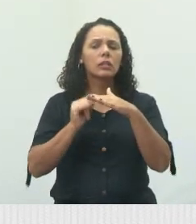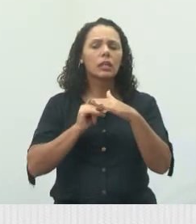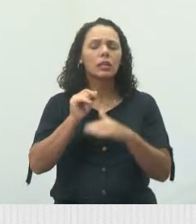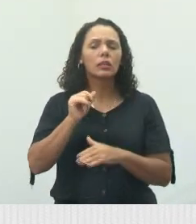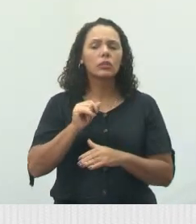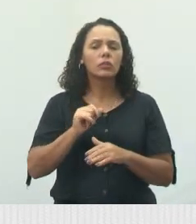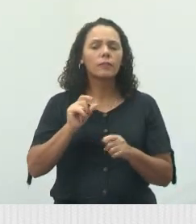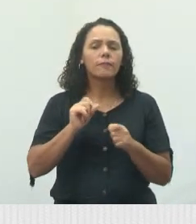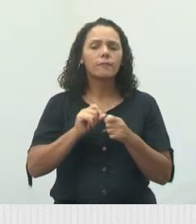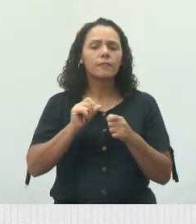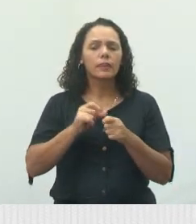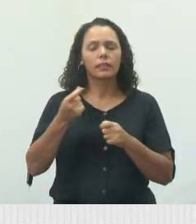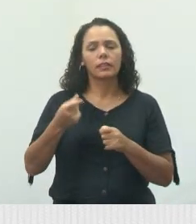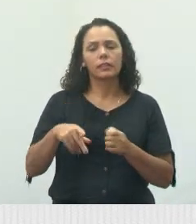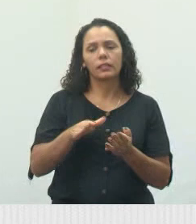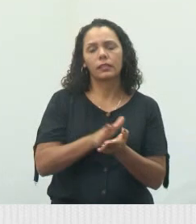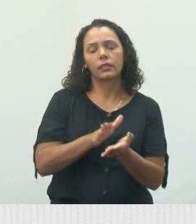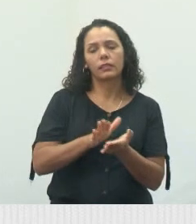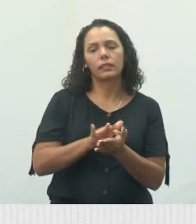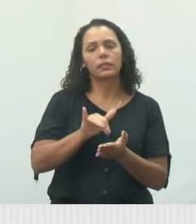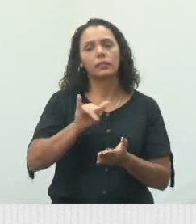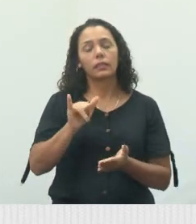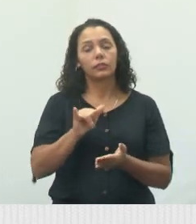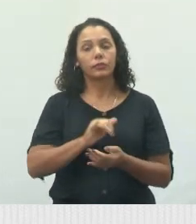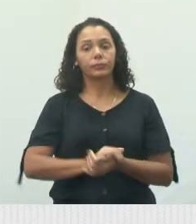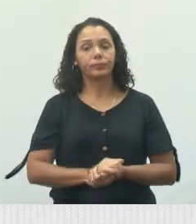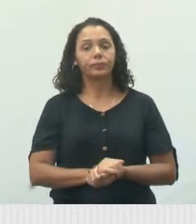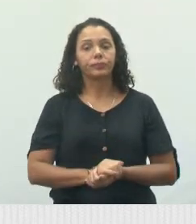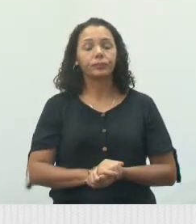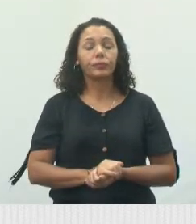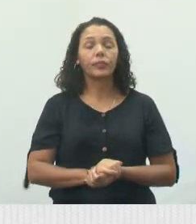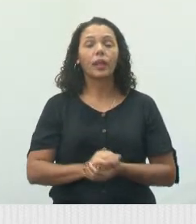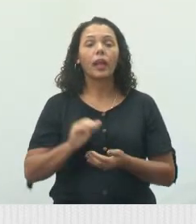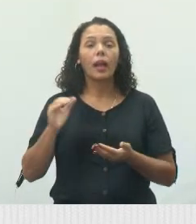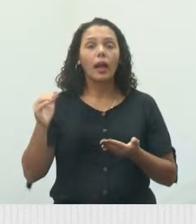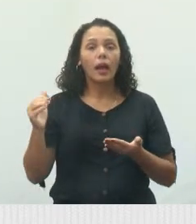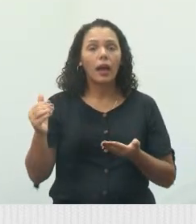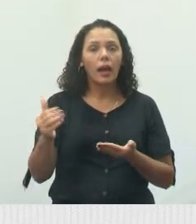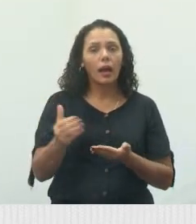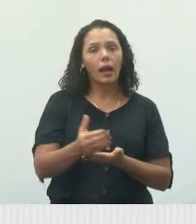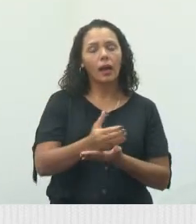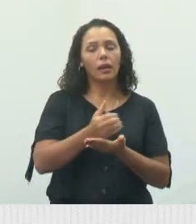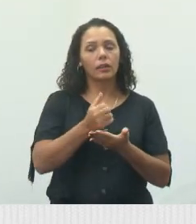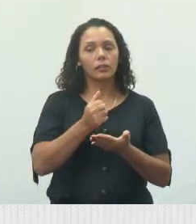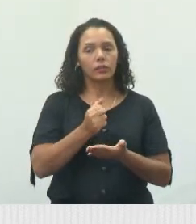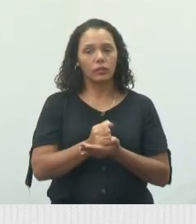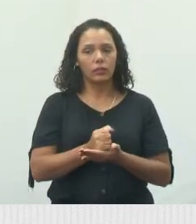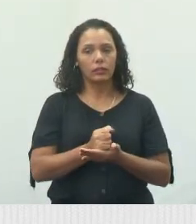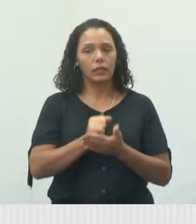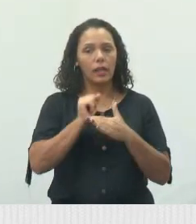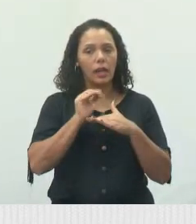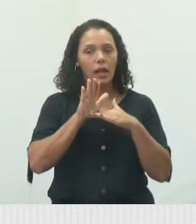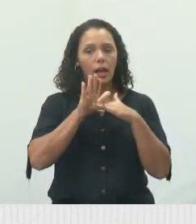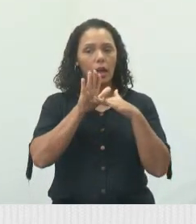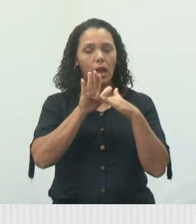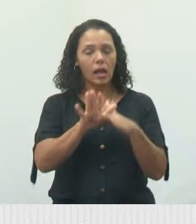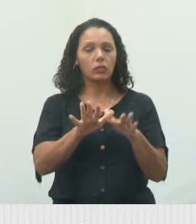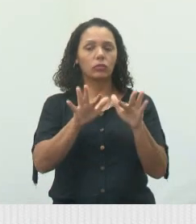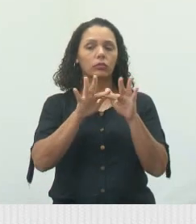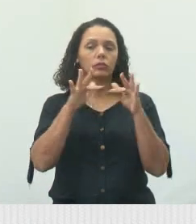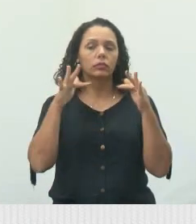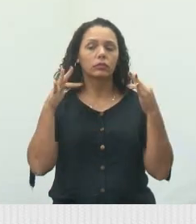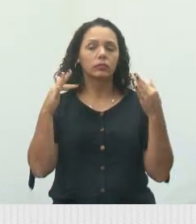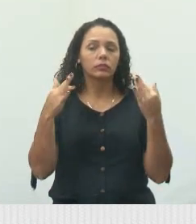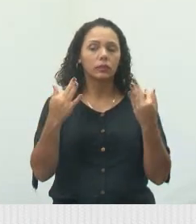desenvolve aqui no município? Ela acolhe, ela dá todo o respaldo para as famílias